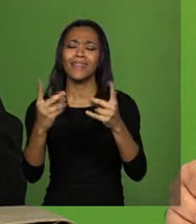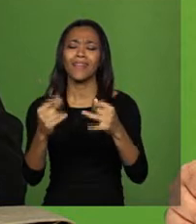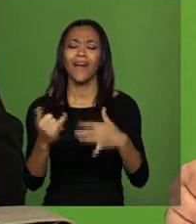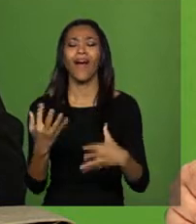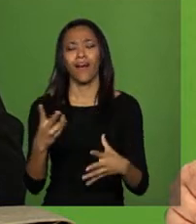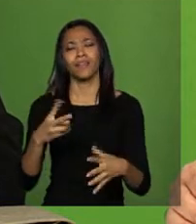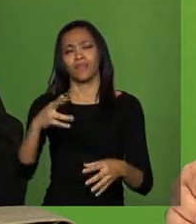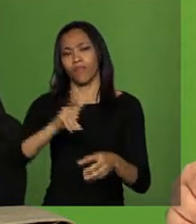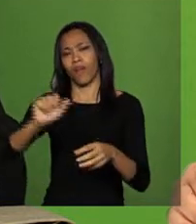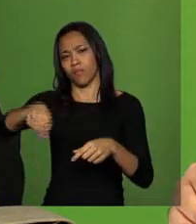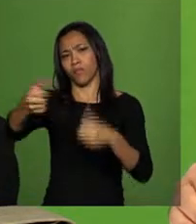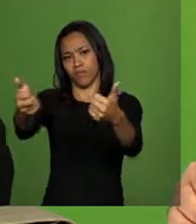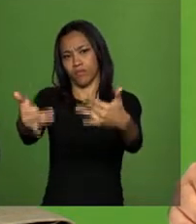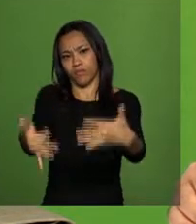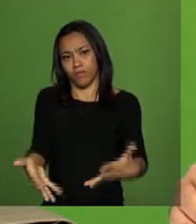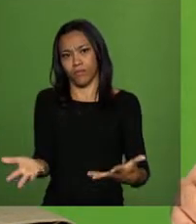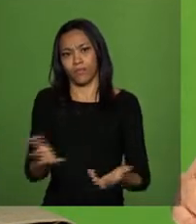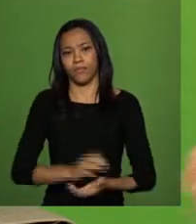infralegal.